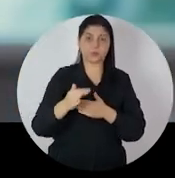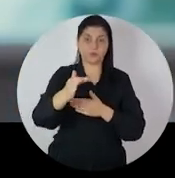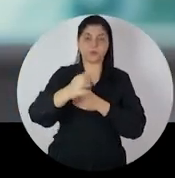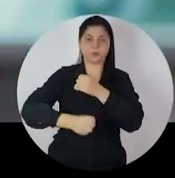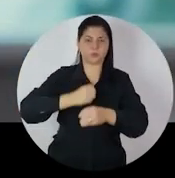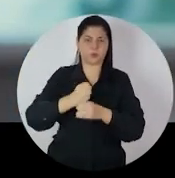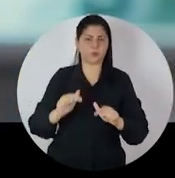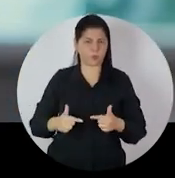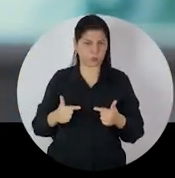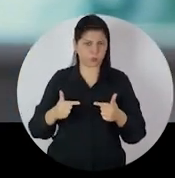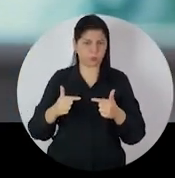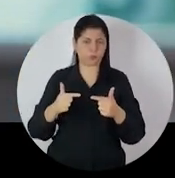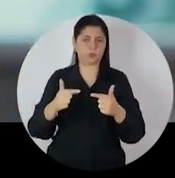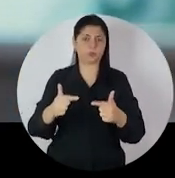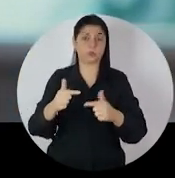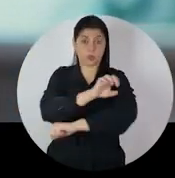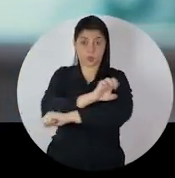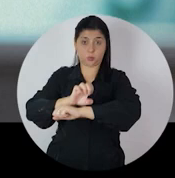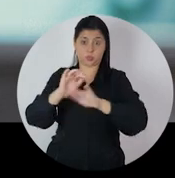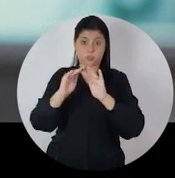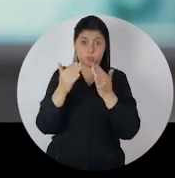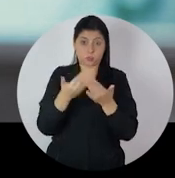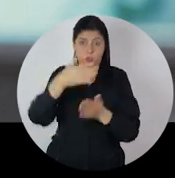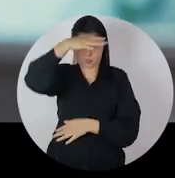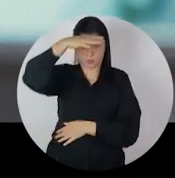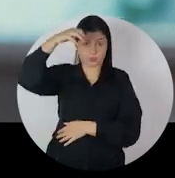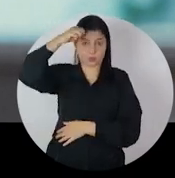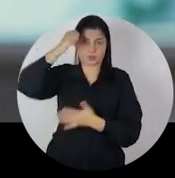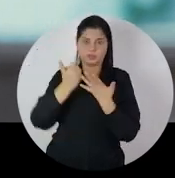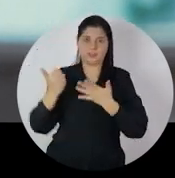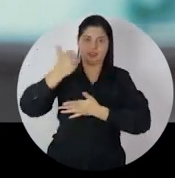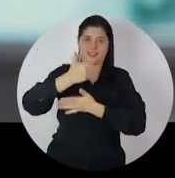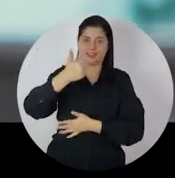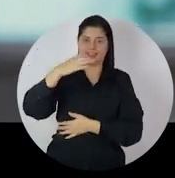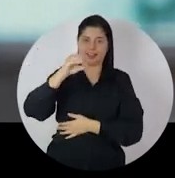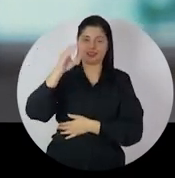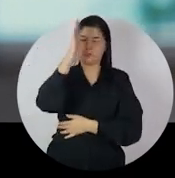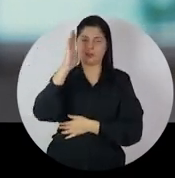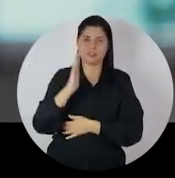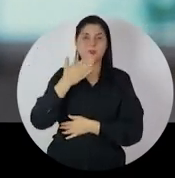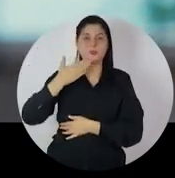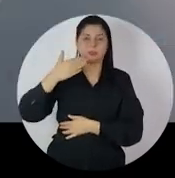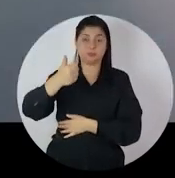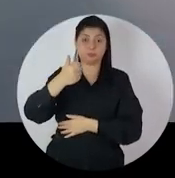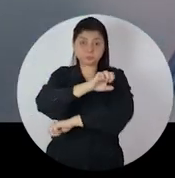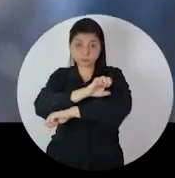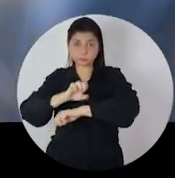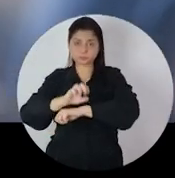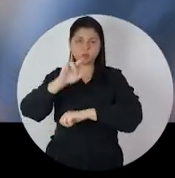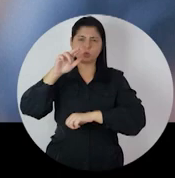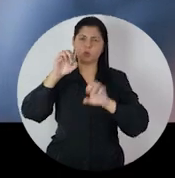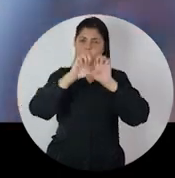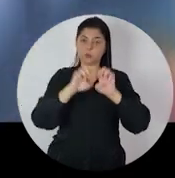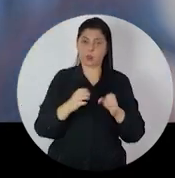próximos anos, vamos trabalhar muito para colocar a educação de Mato Grosso entre as dez melhores do Brasil. A educação,